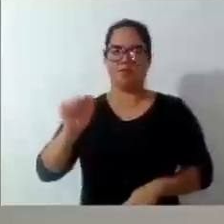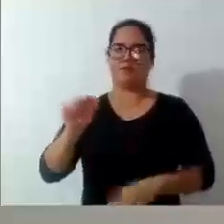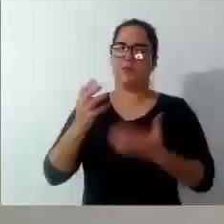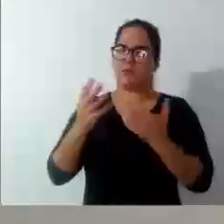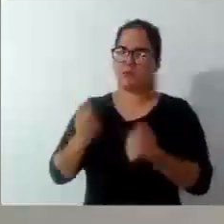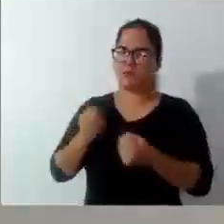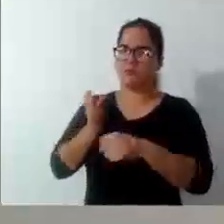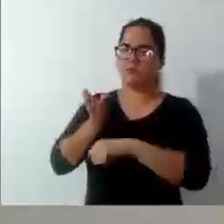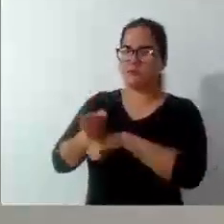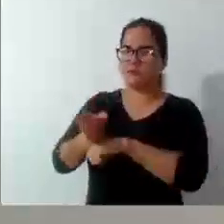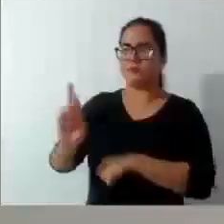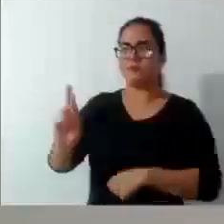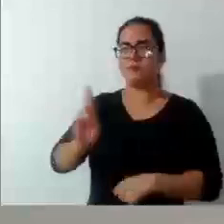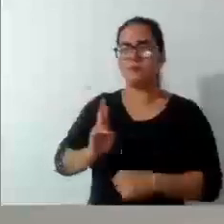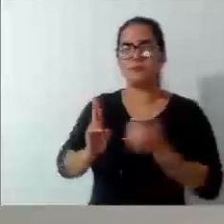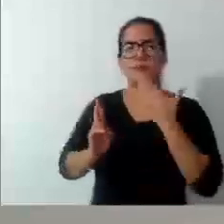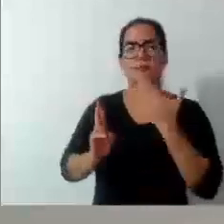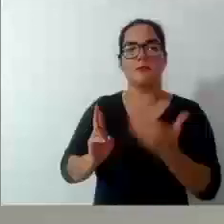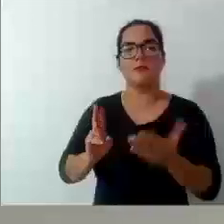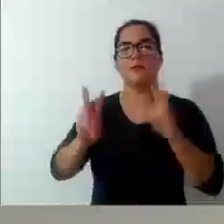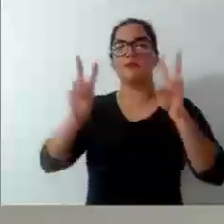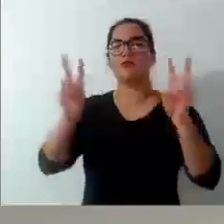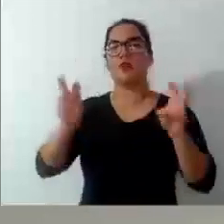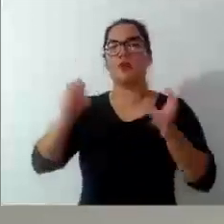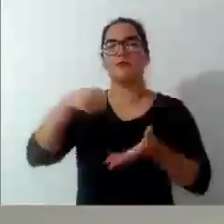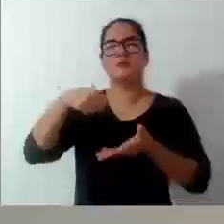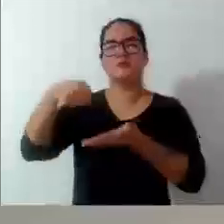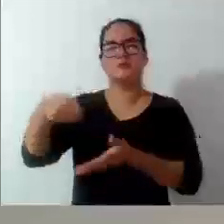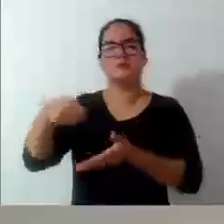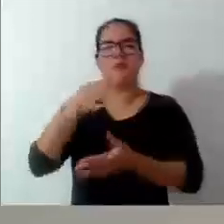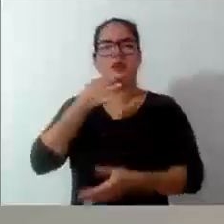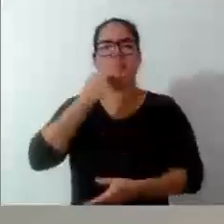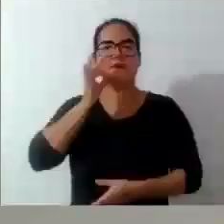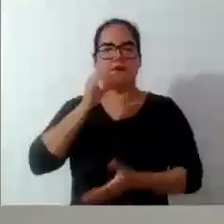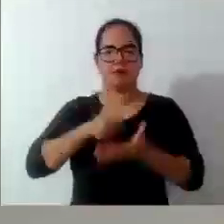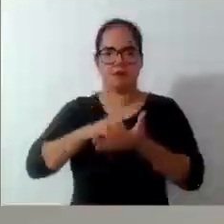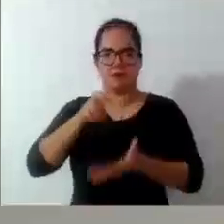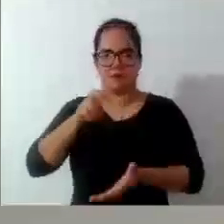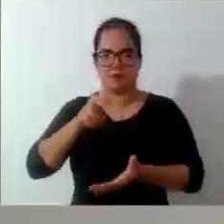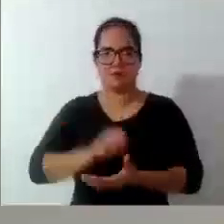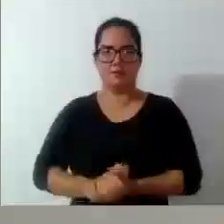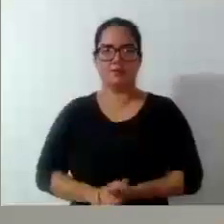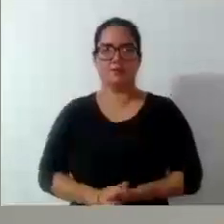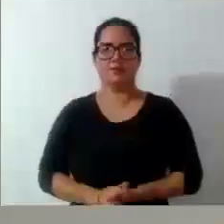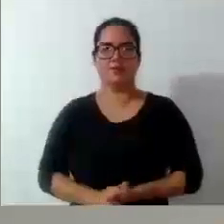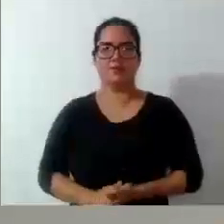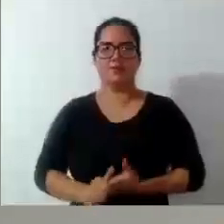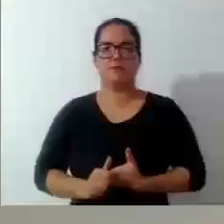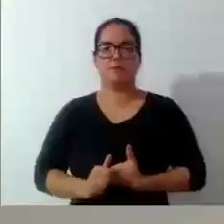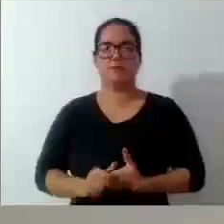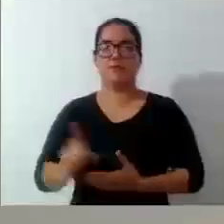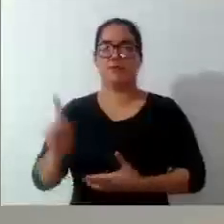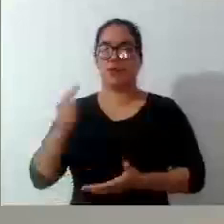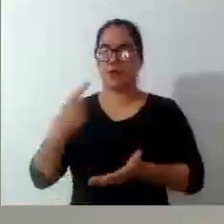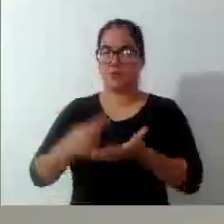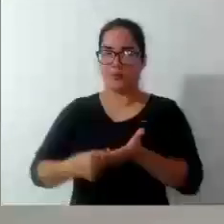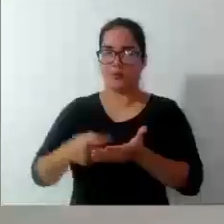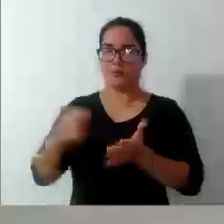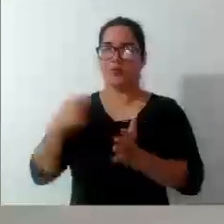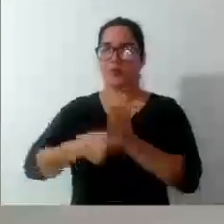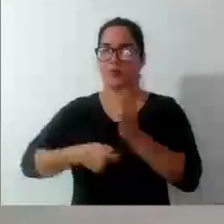respondendo o recorimento sobre as cestas do café. E se comprometeu de que está lutando pela